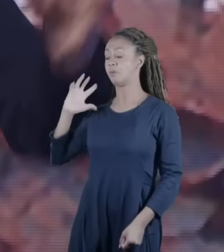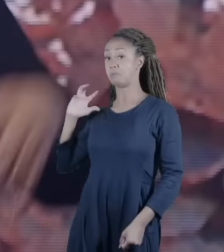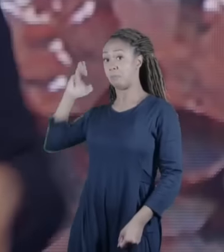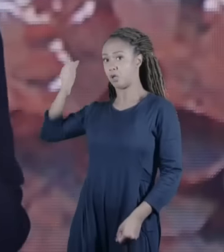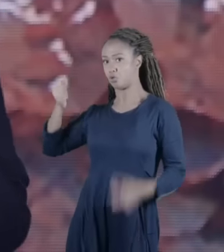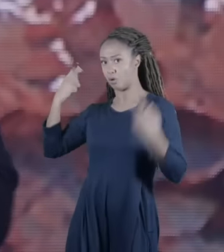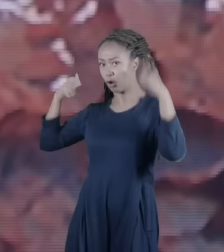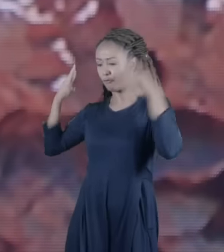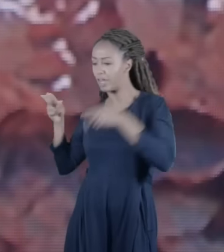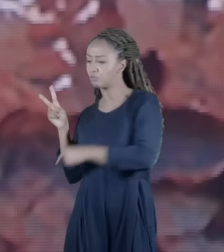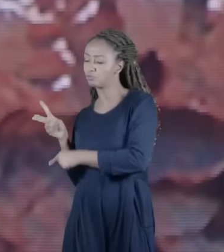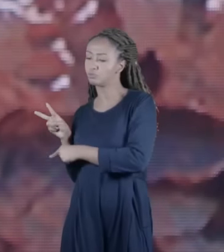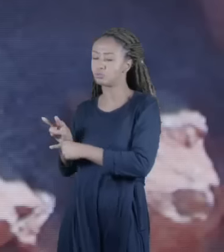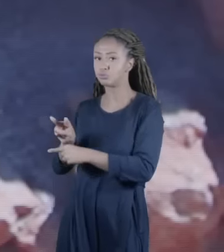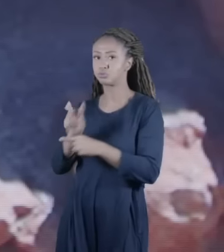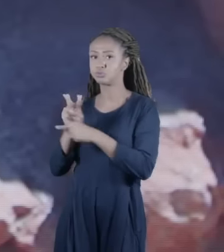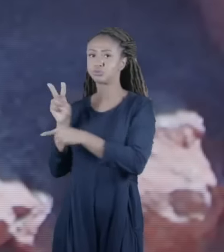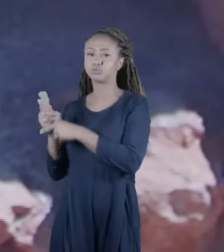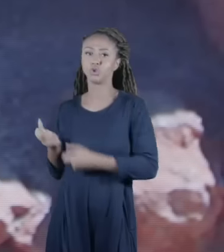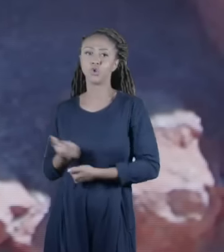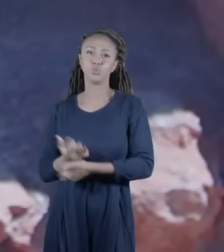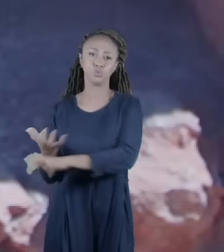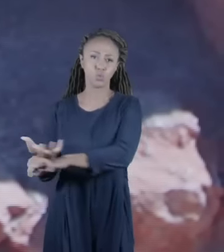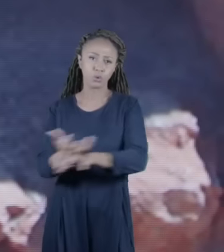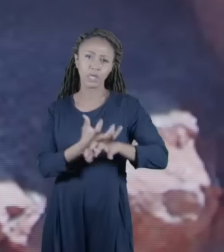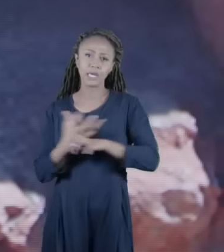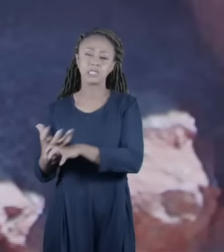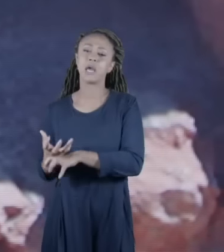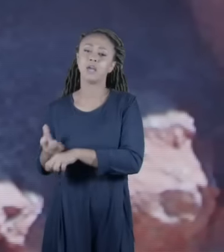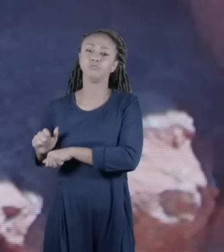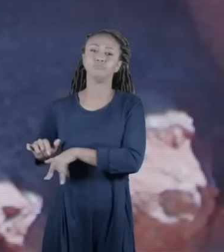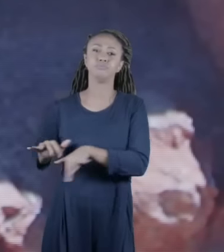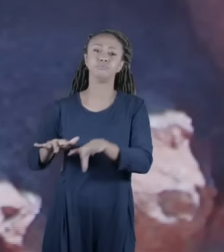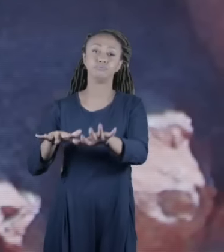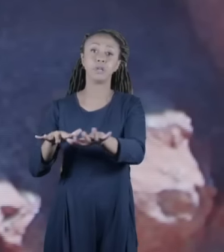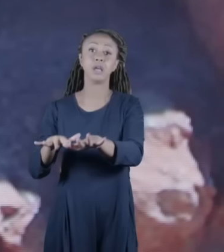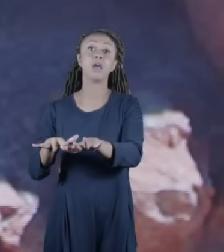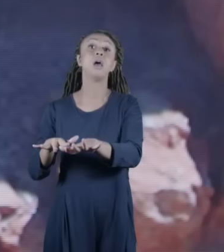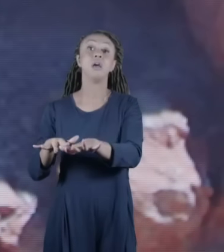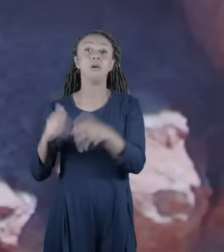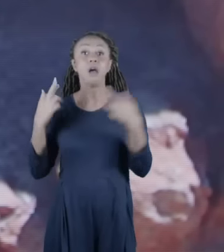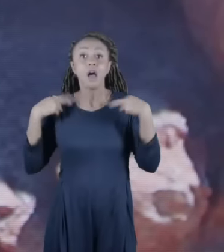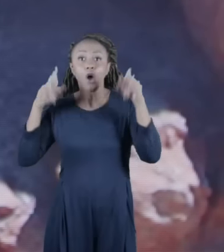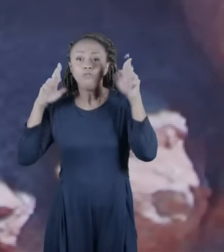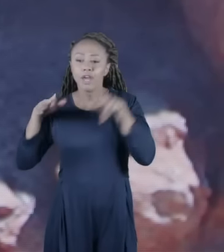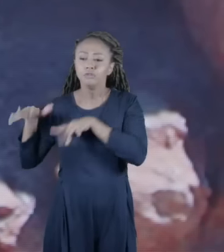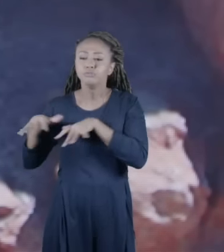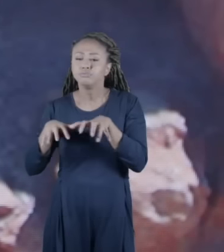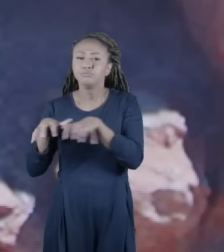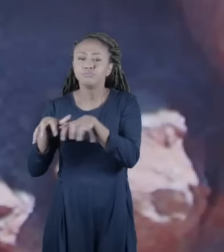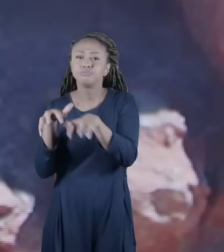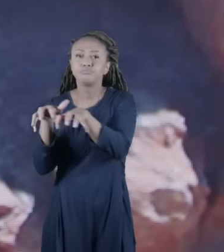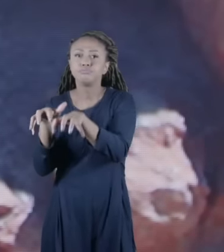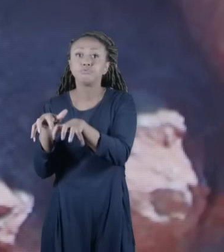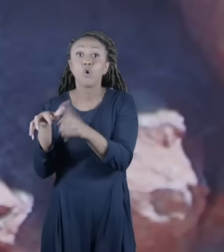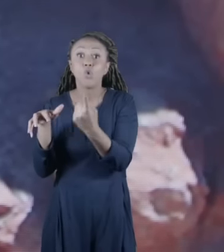viajando pelo deserto com as suas ovelhinhas uma ovelha foge para dentro de uma caverna e